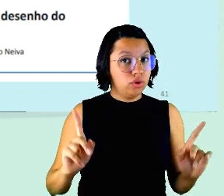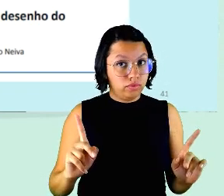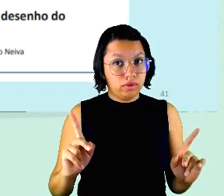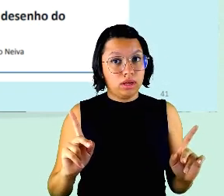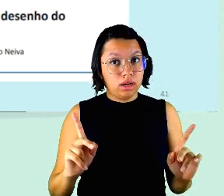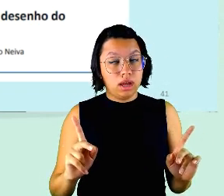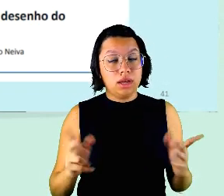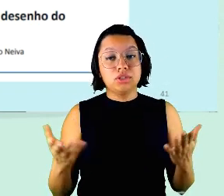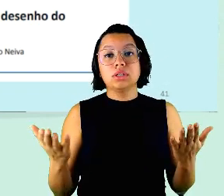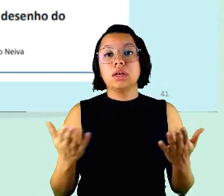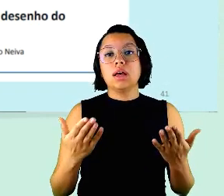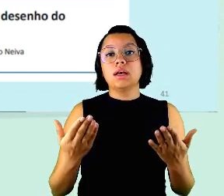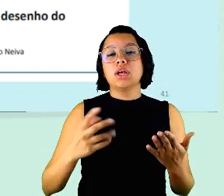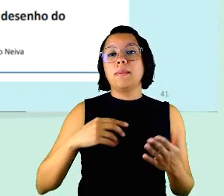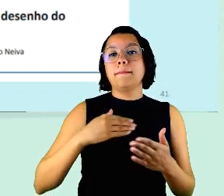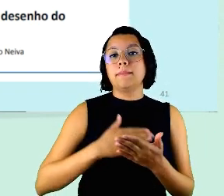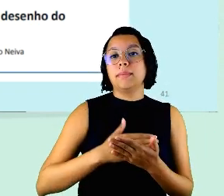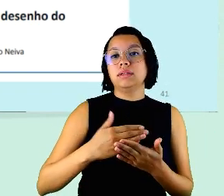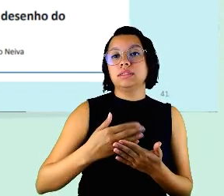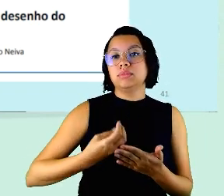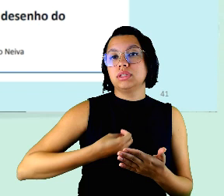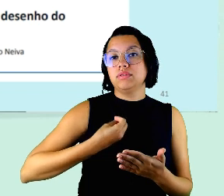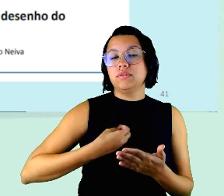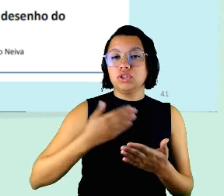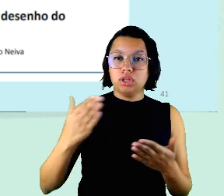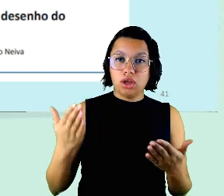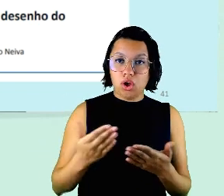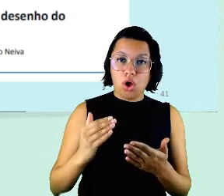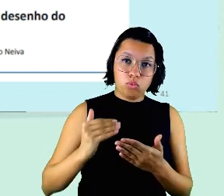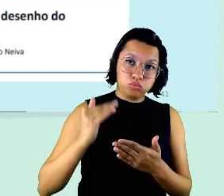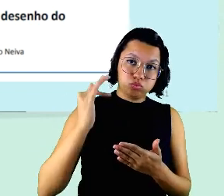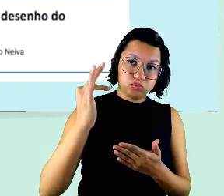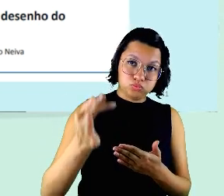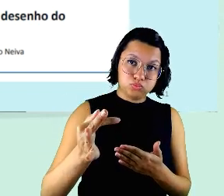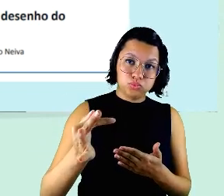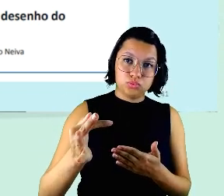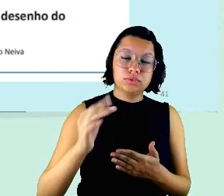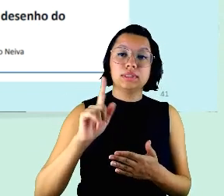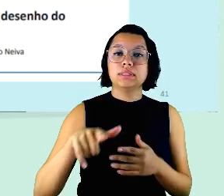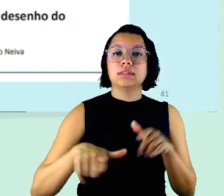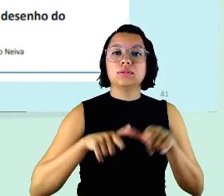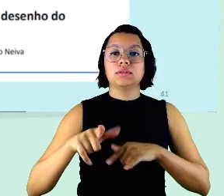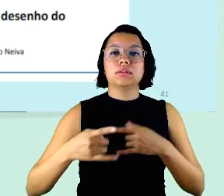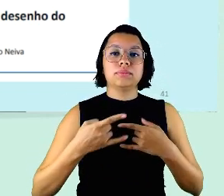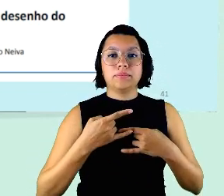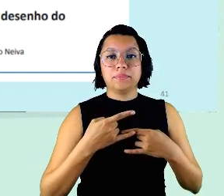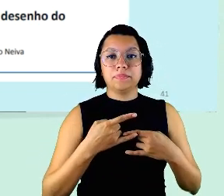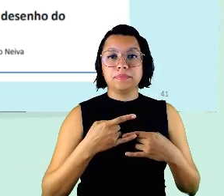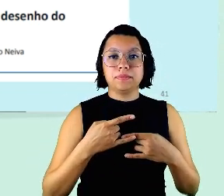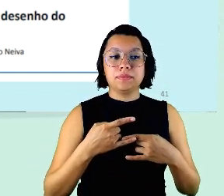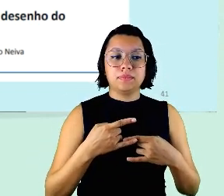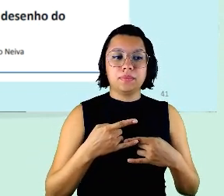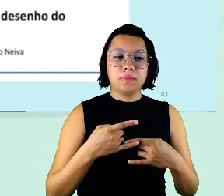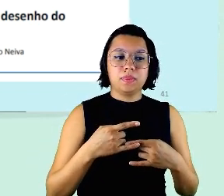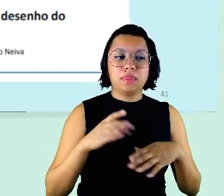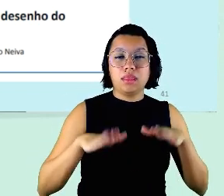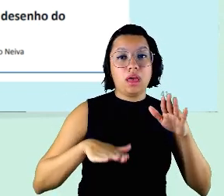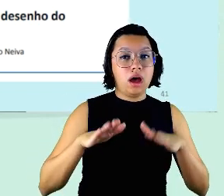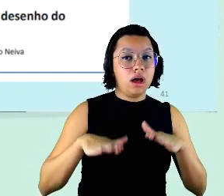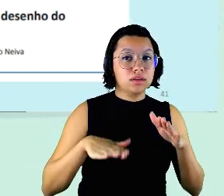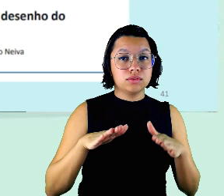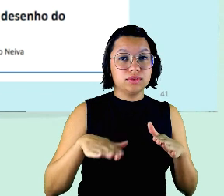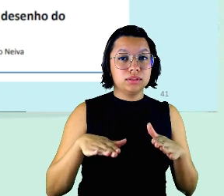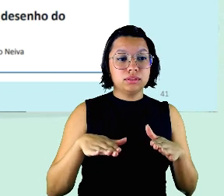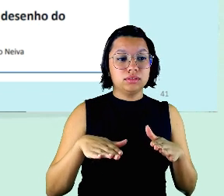passamos a viver de agora para diante que será o teletrabalho com eventualmente um